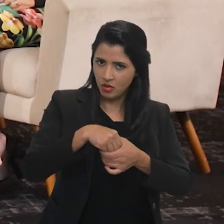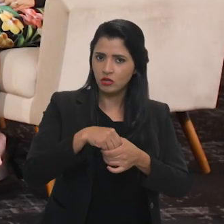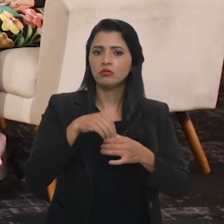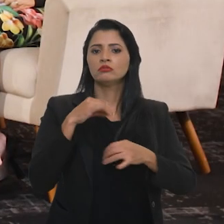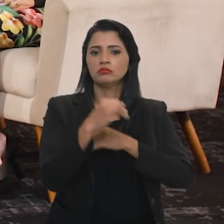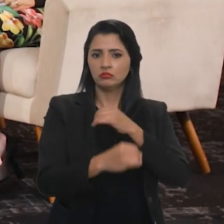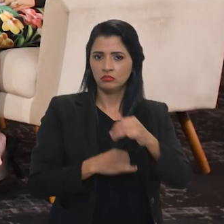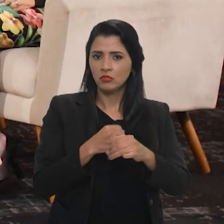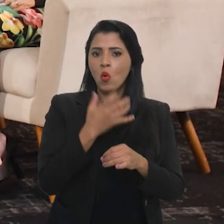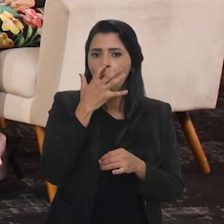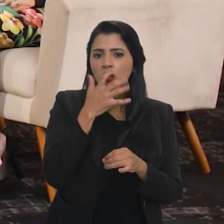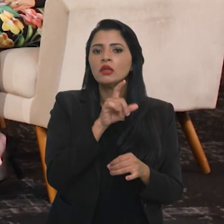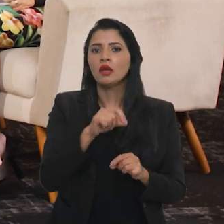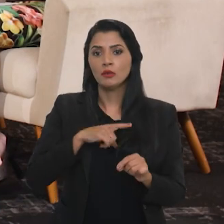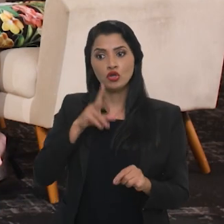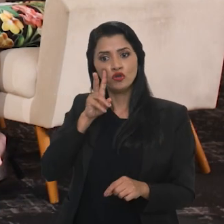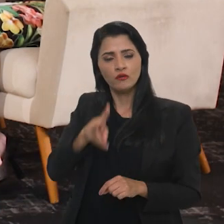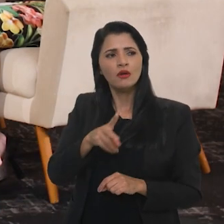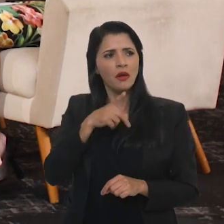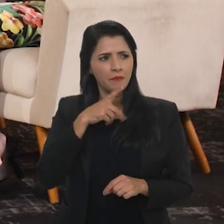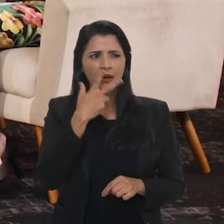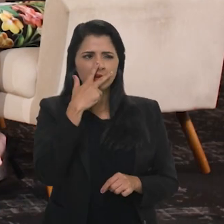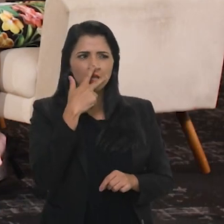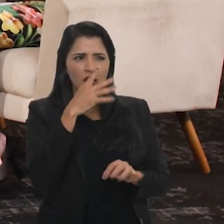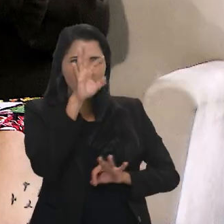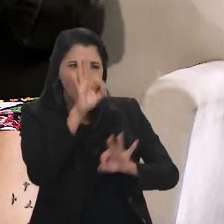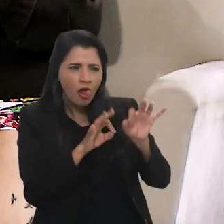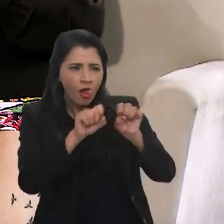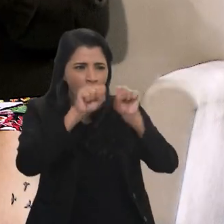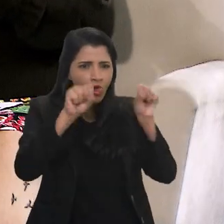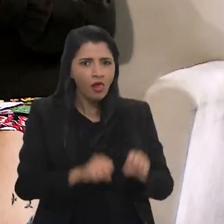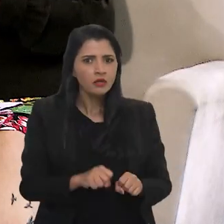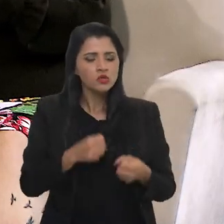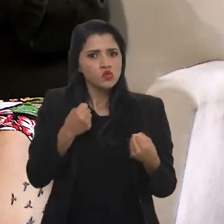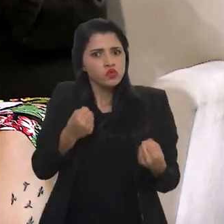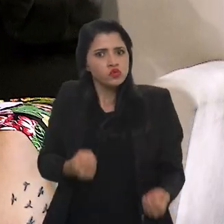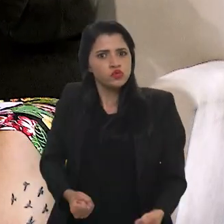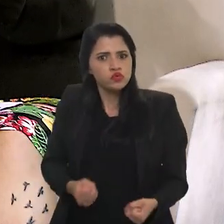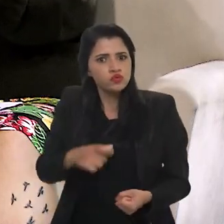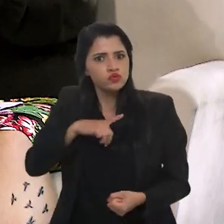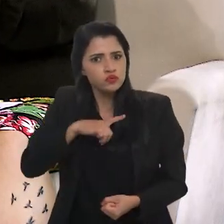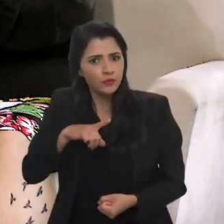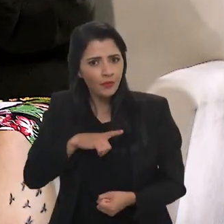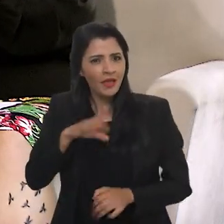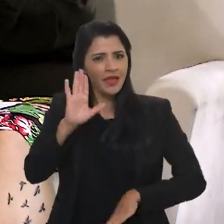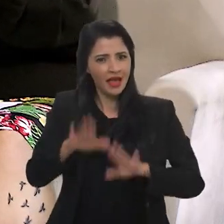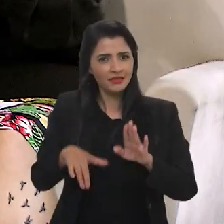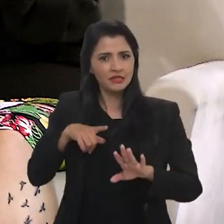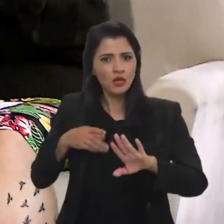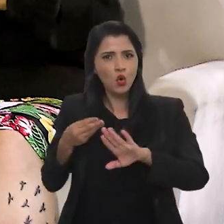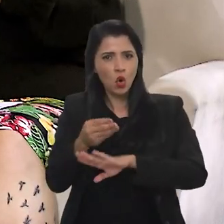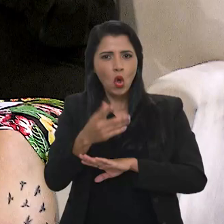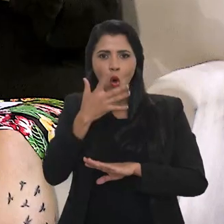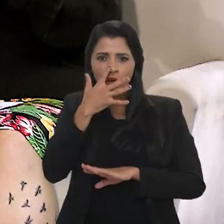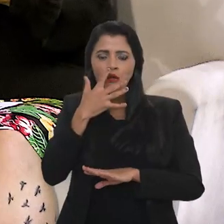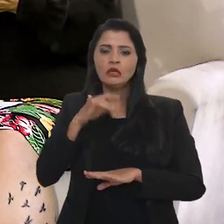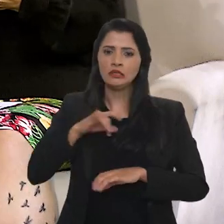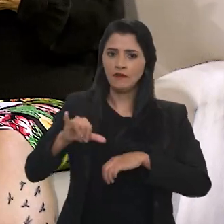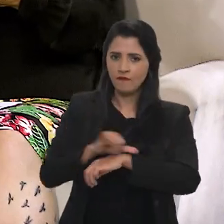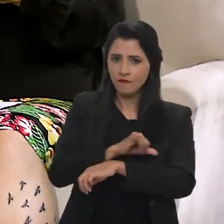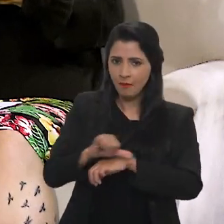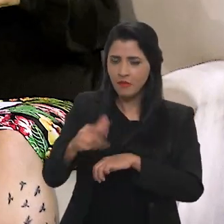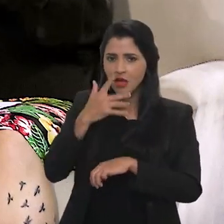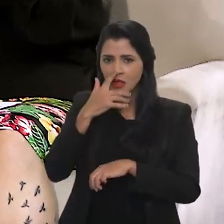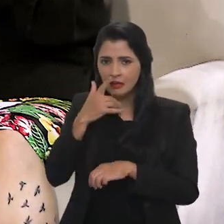rede, porque a gente viu... E de fato, existe um esquema muito pesado, assim, porque o a gente observa é que mesmo quando você coloca algum, existe algum mecanismo, alguma